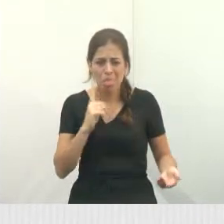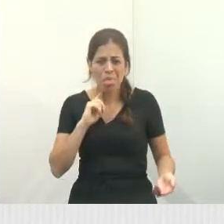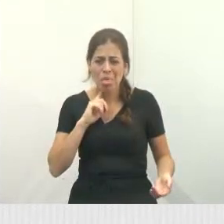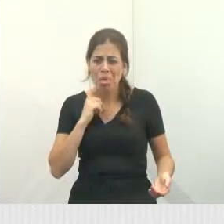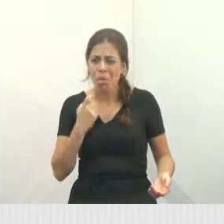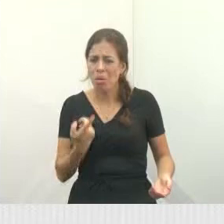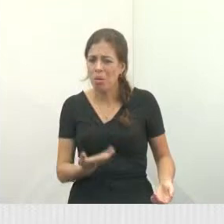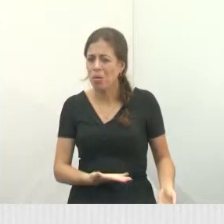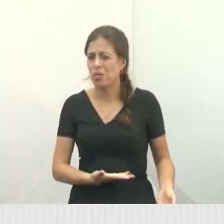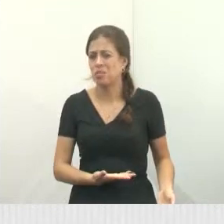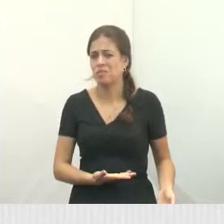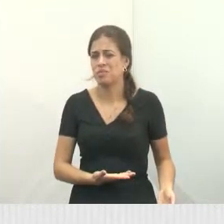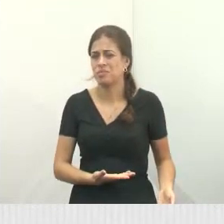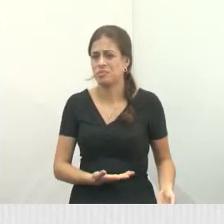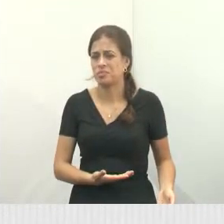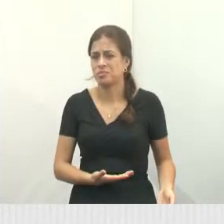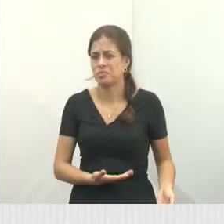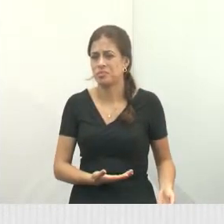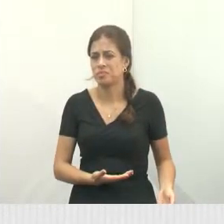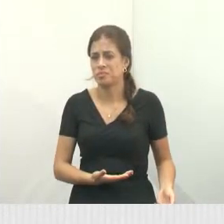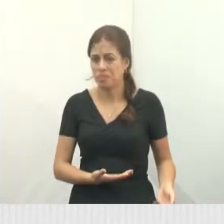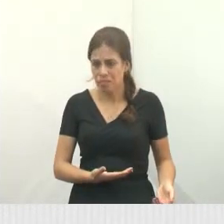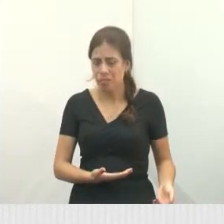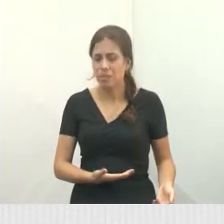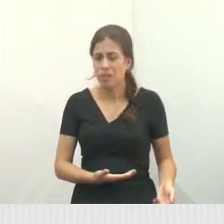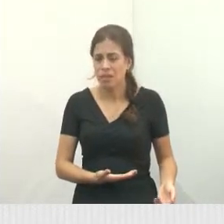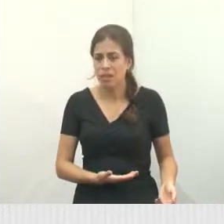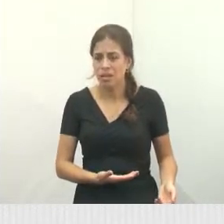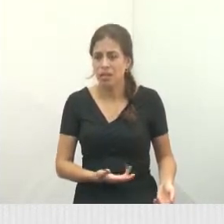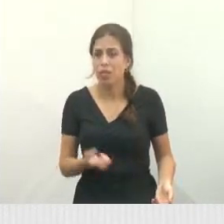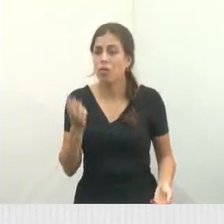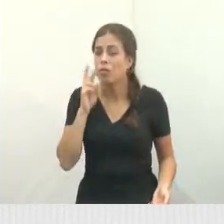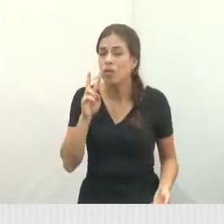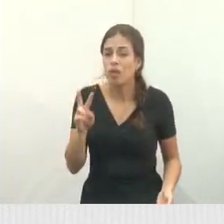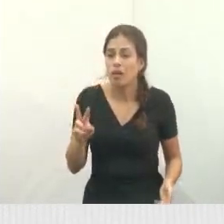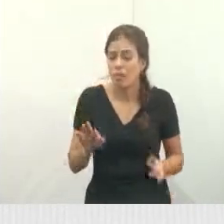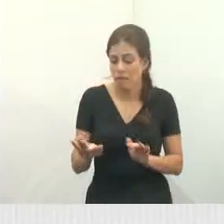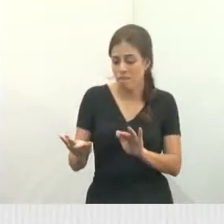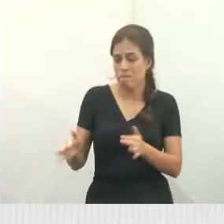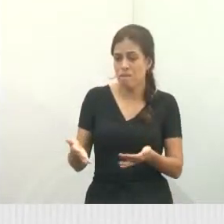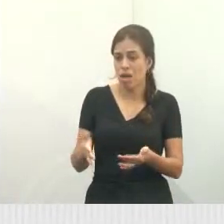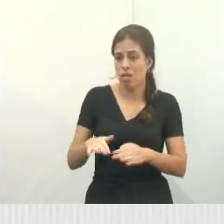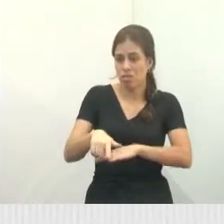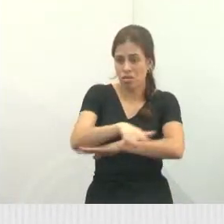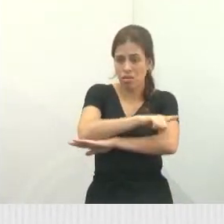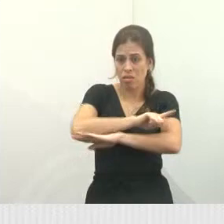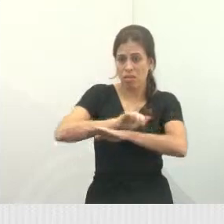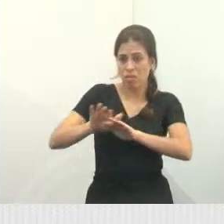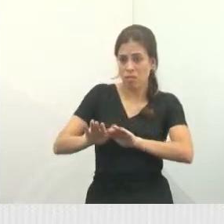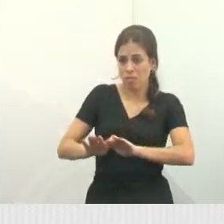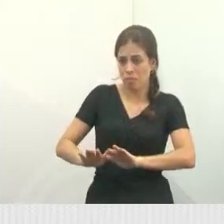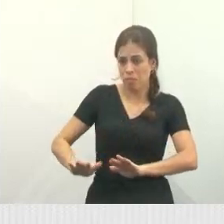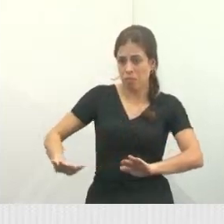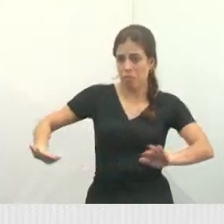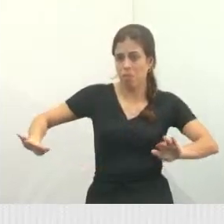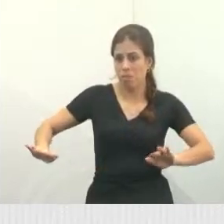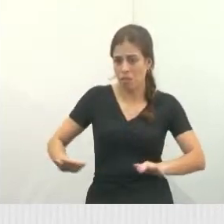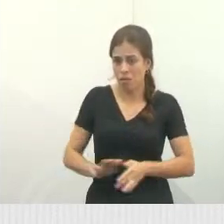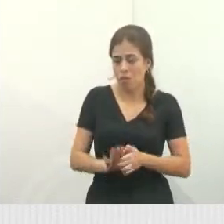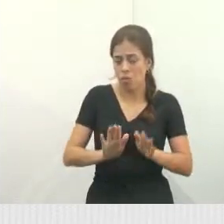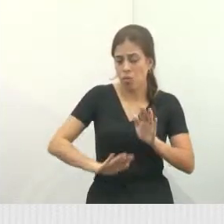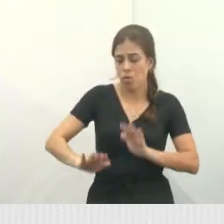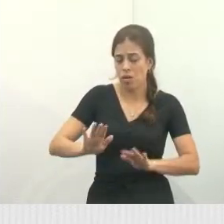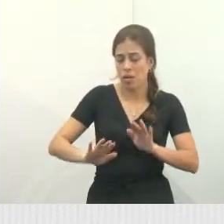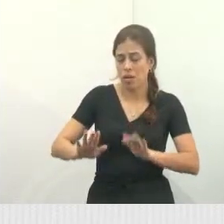a água não está vazando. Isso aqui está interrompendo. Como que vai passar? Está até prejudicando o asfalto. Paulinho falou me tomar cuidado para não pegar a leptospirose na